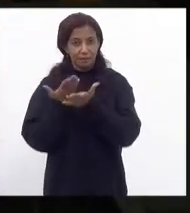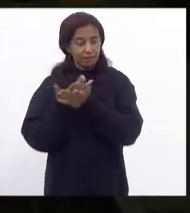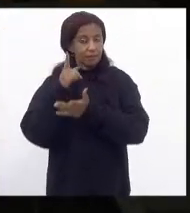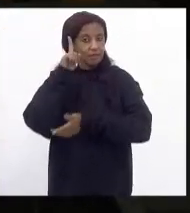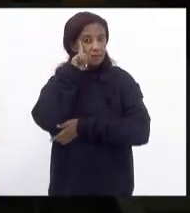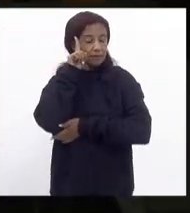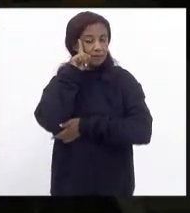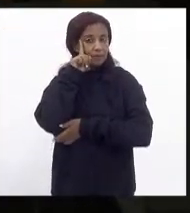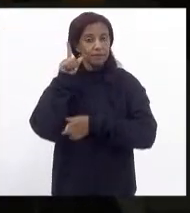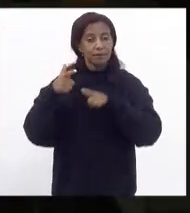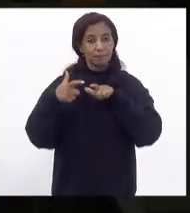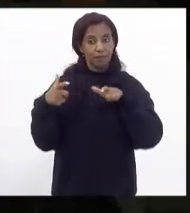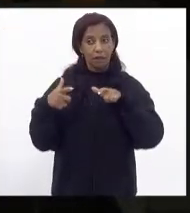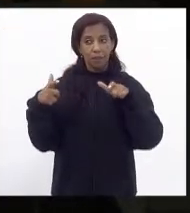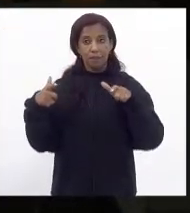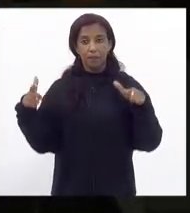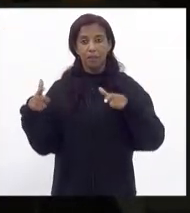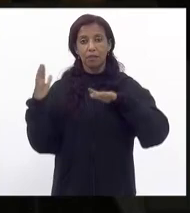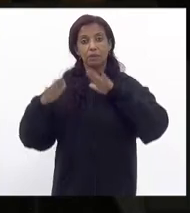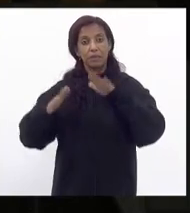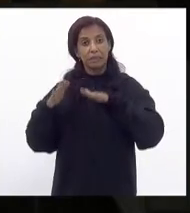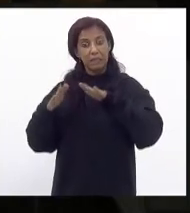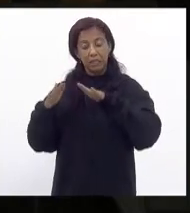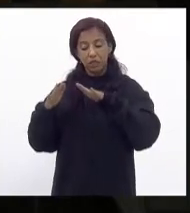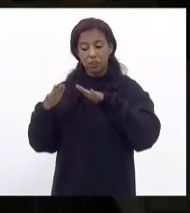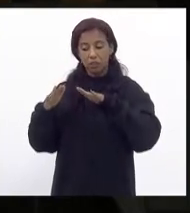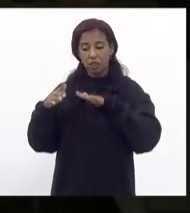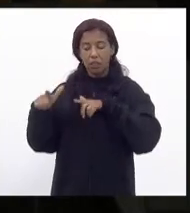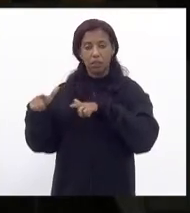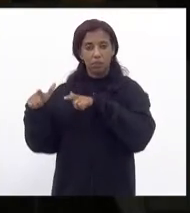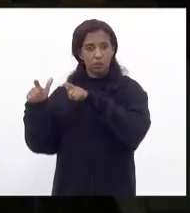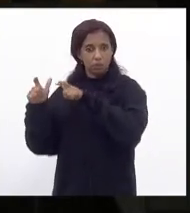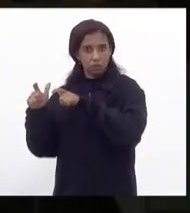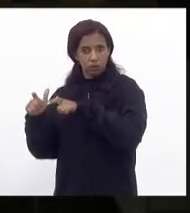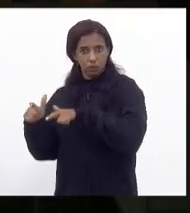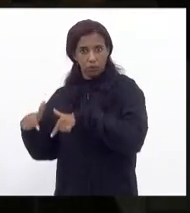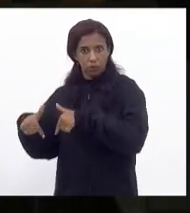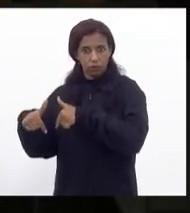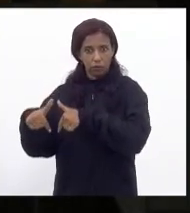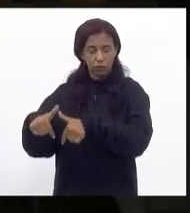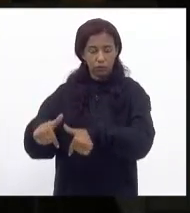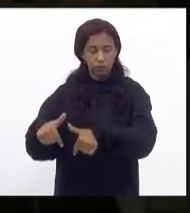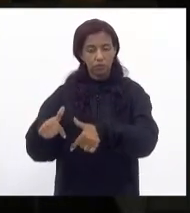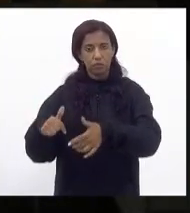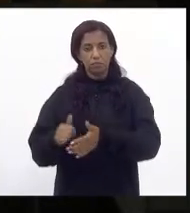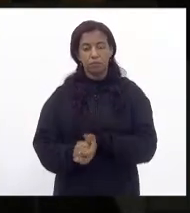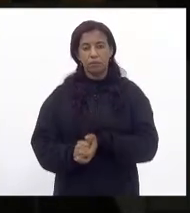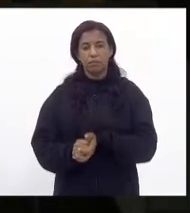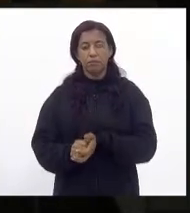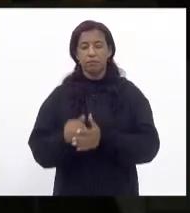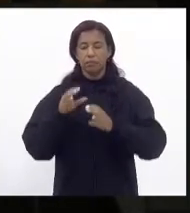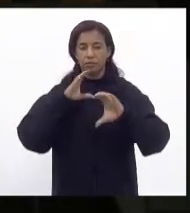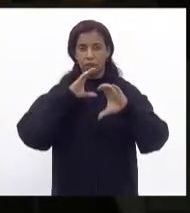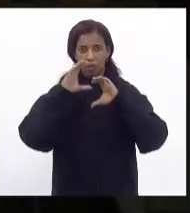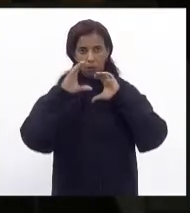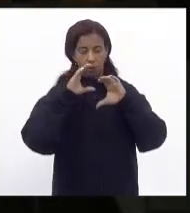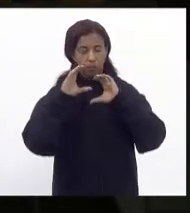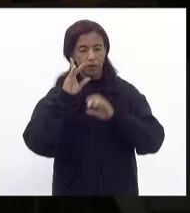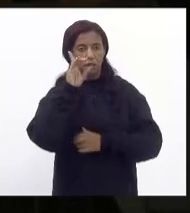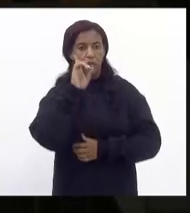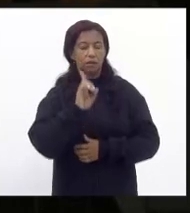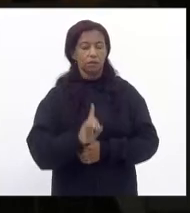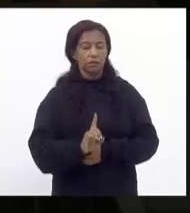aumentando então seja em função seja em função da comunicação aos diretores